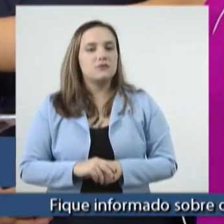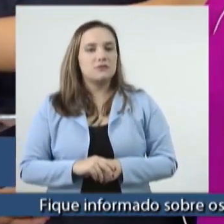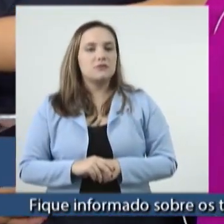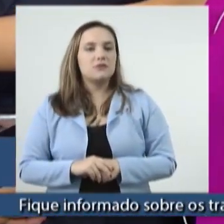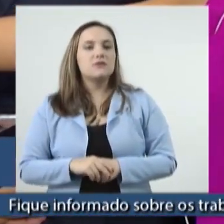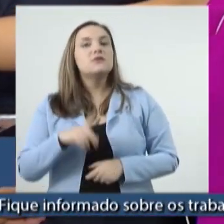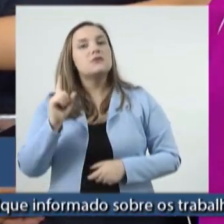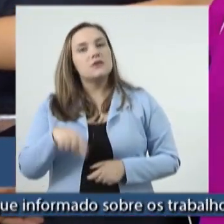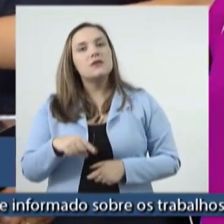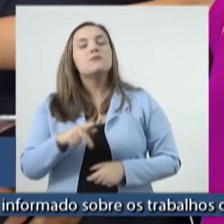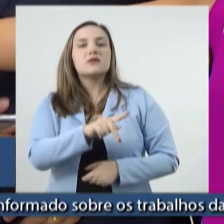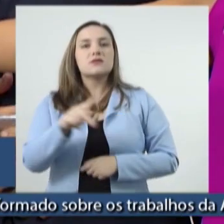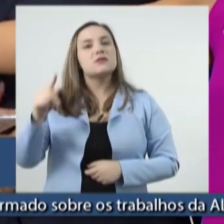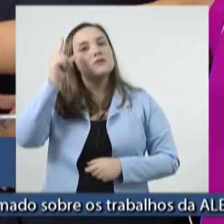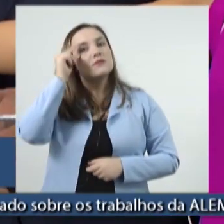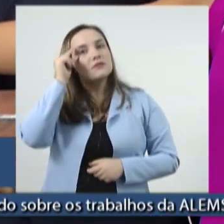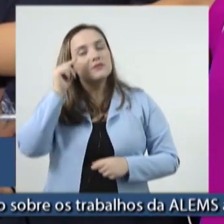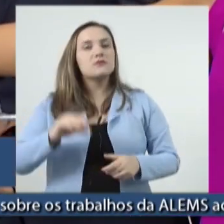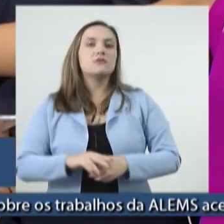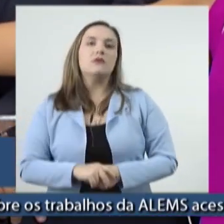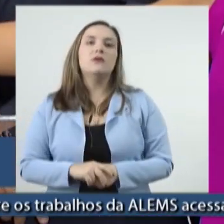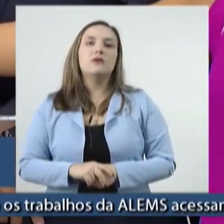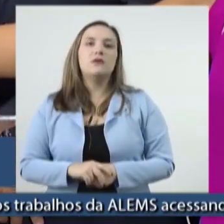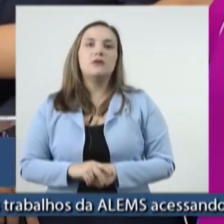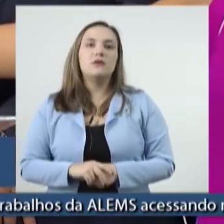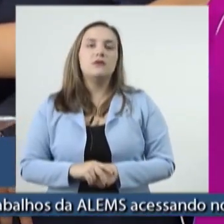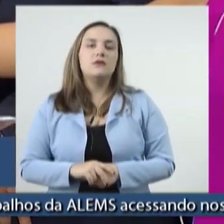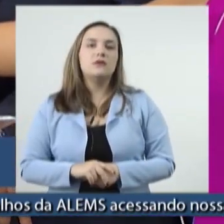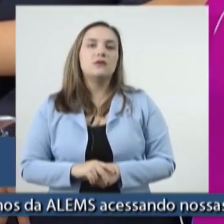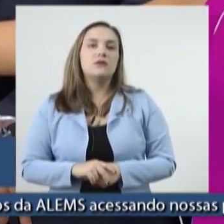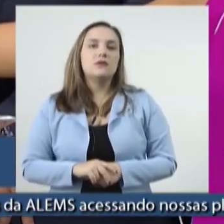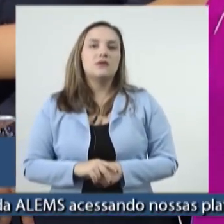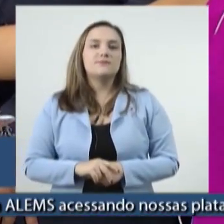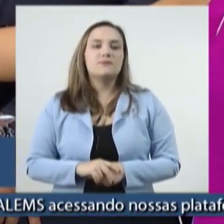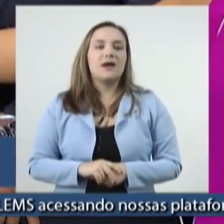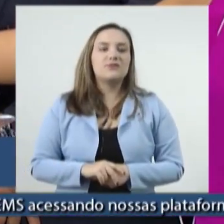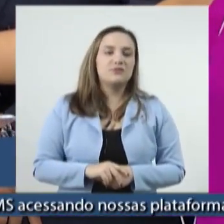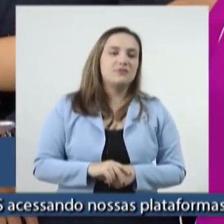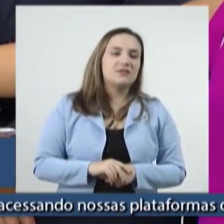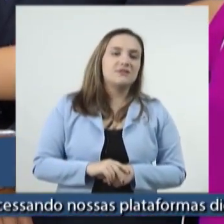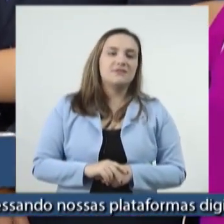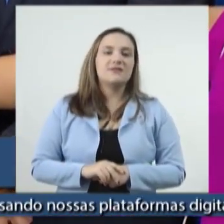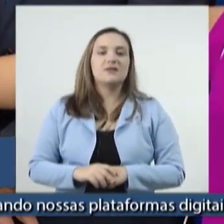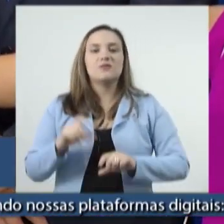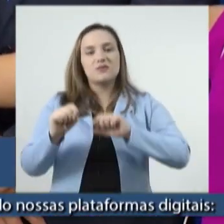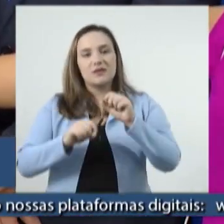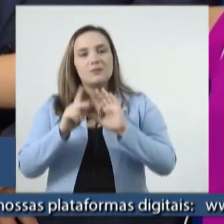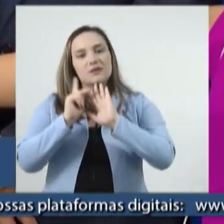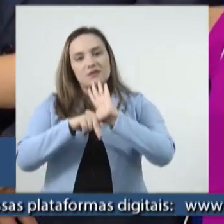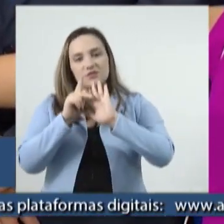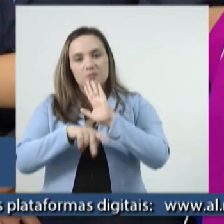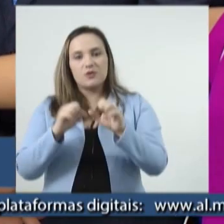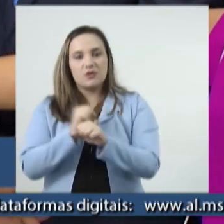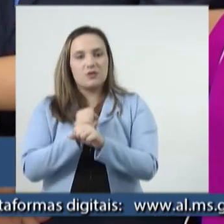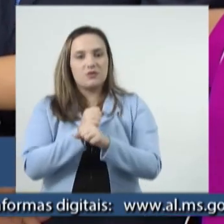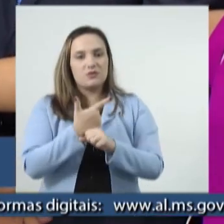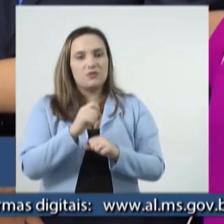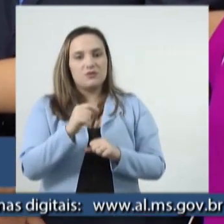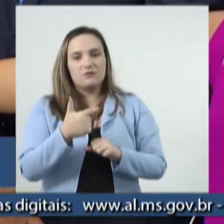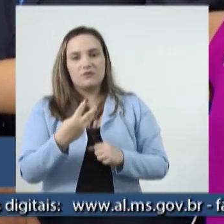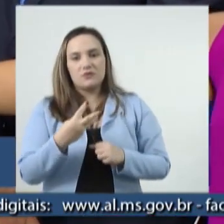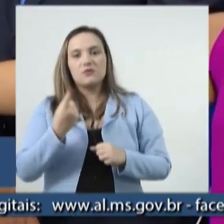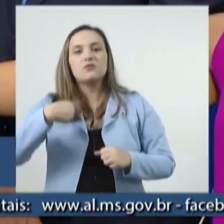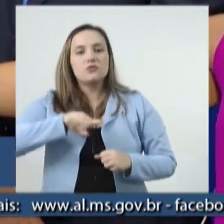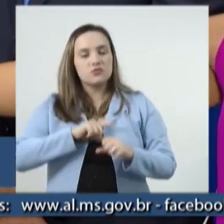do nosso presidente Gerson Claro com toda a linha de planejamento que foi feita em 2023, nós vamos